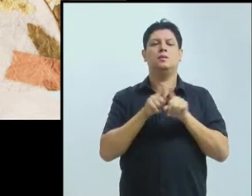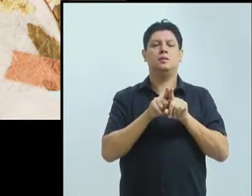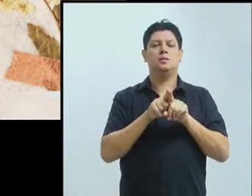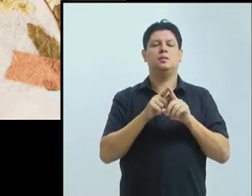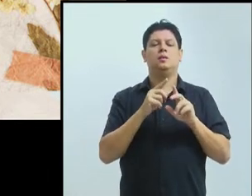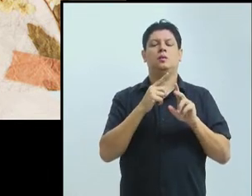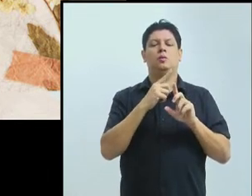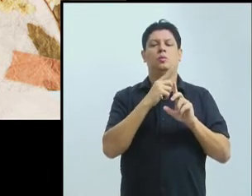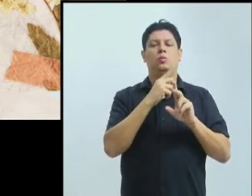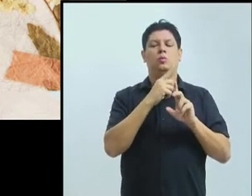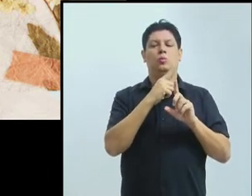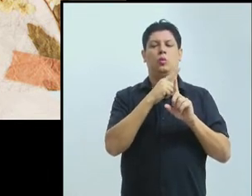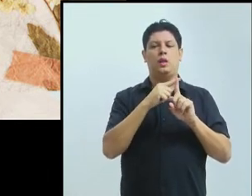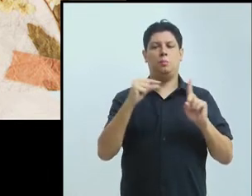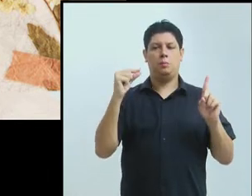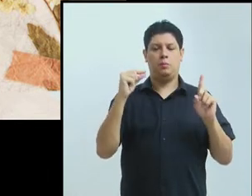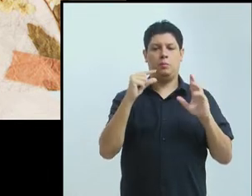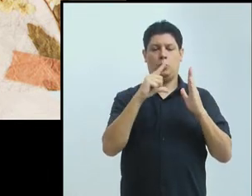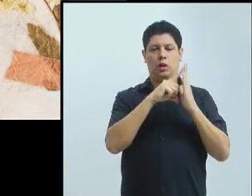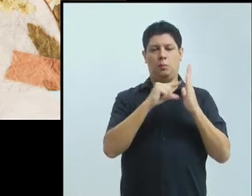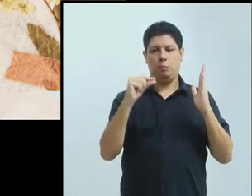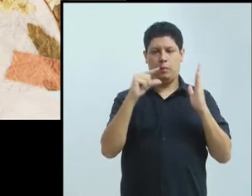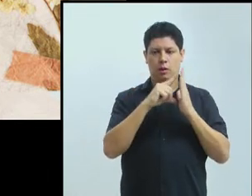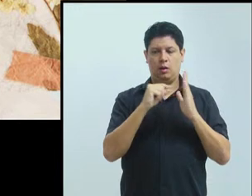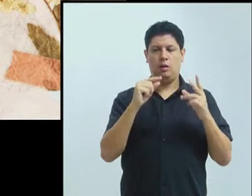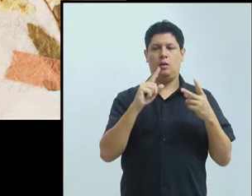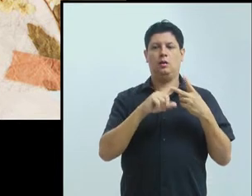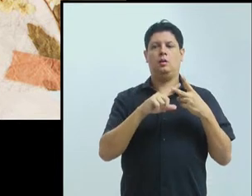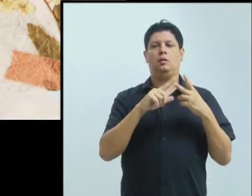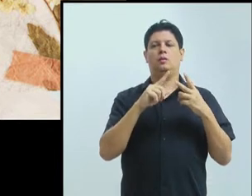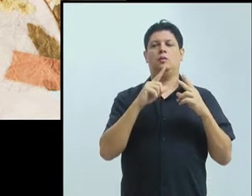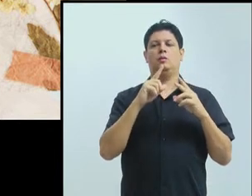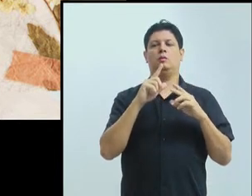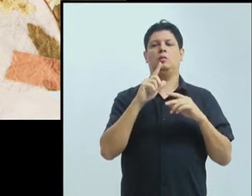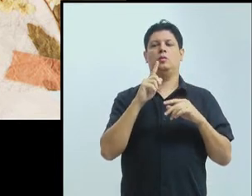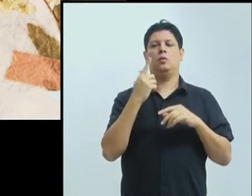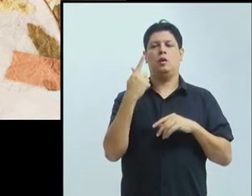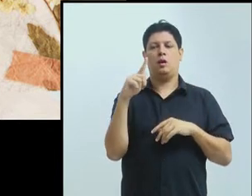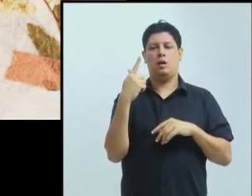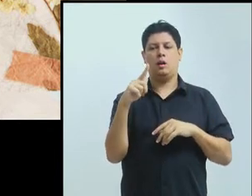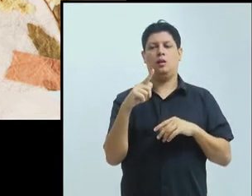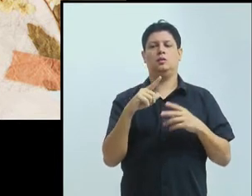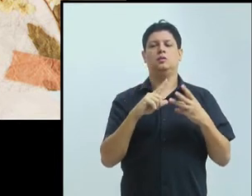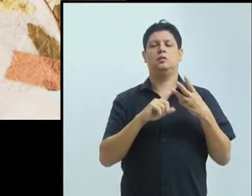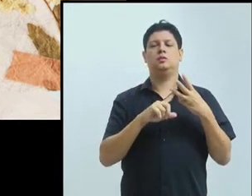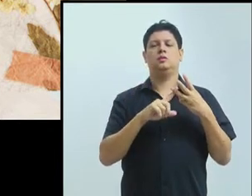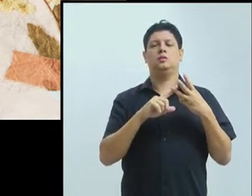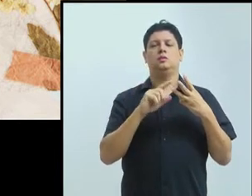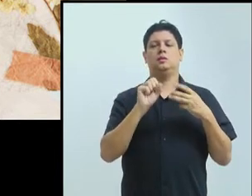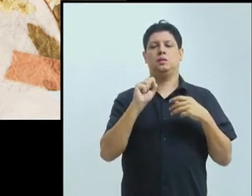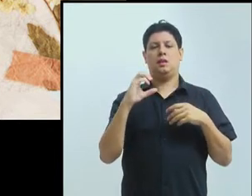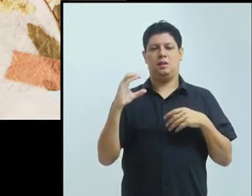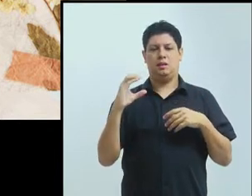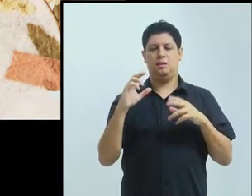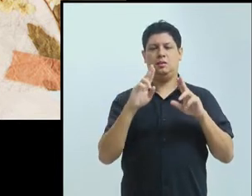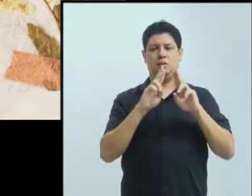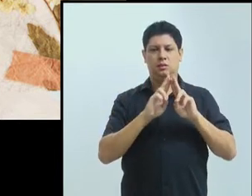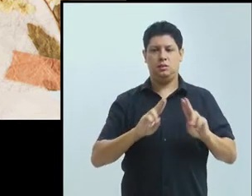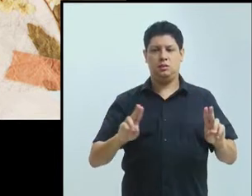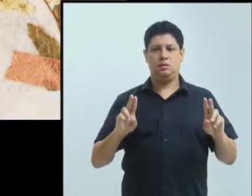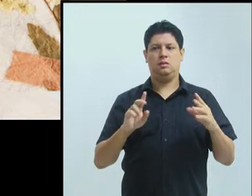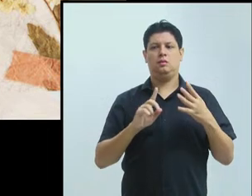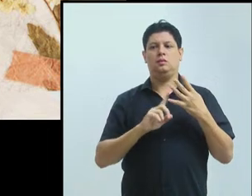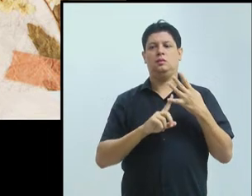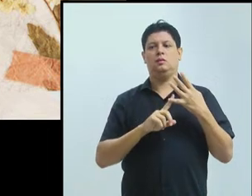Brasília, à Universidade Federal de Goiás, à Universidade Federal de Santa Catarina, à Universidade Federal do Mato Grosso do